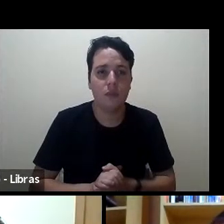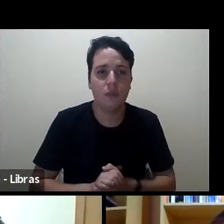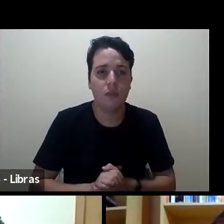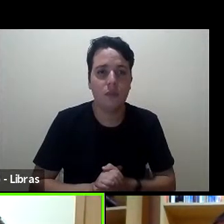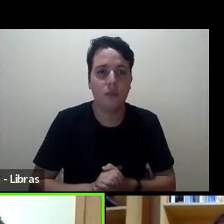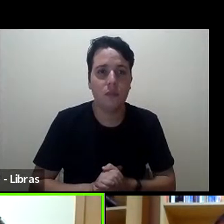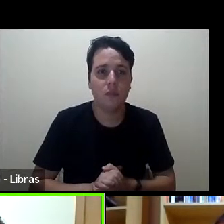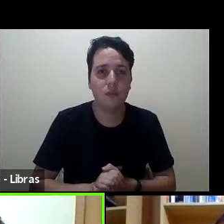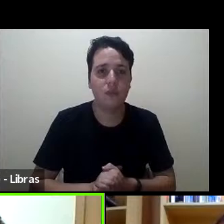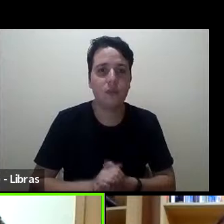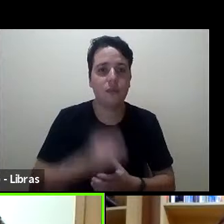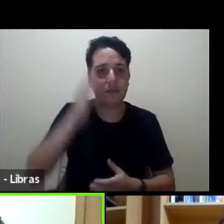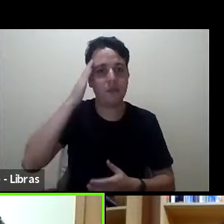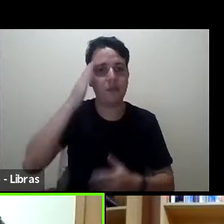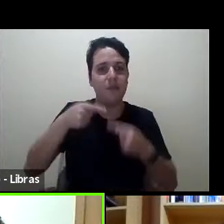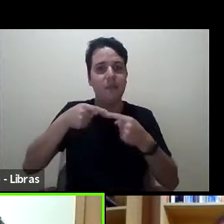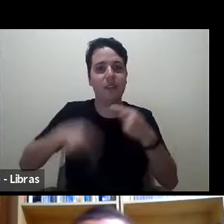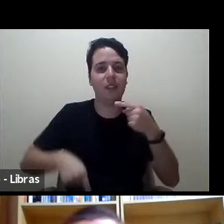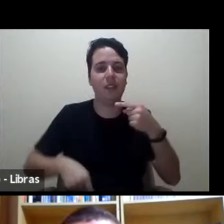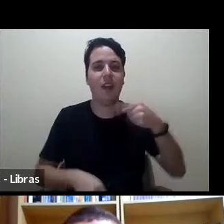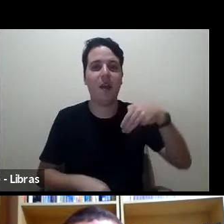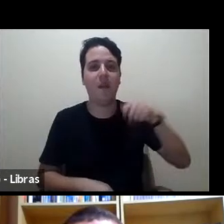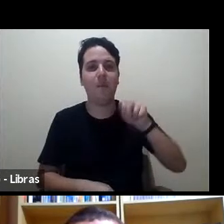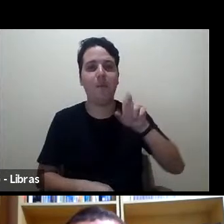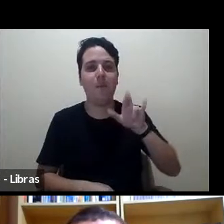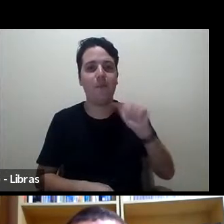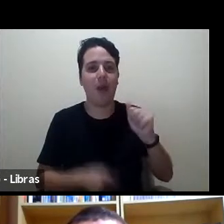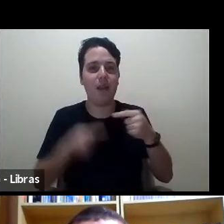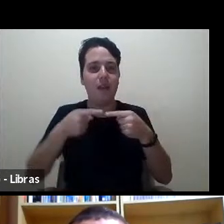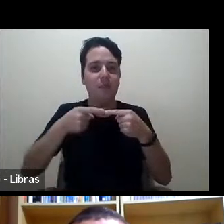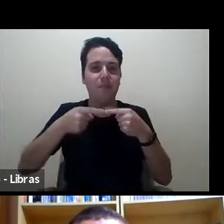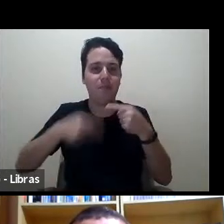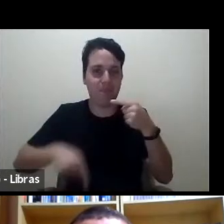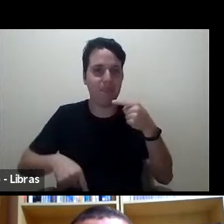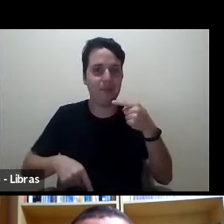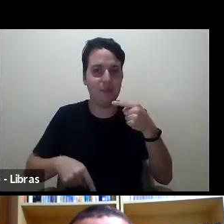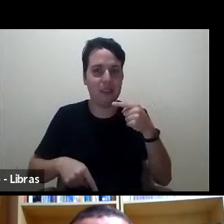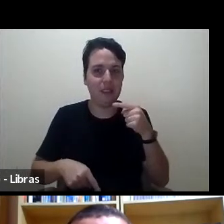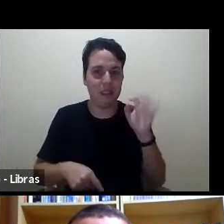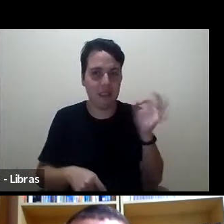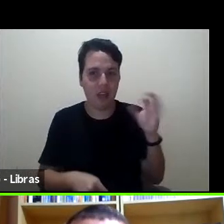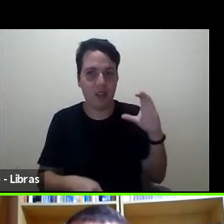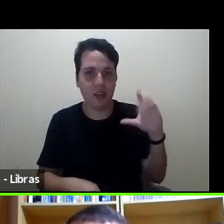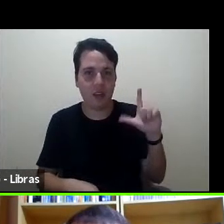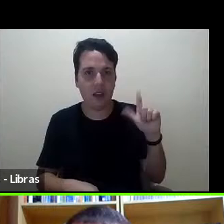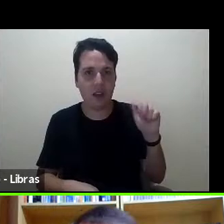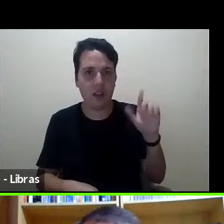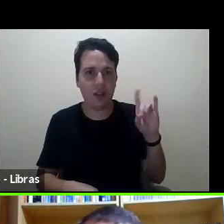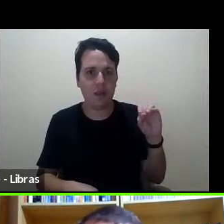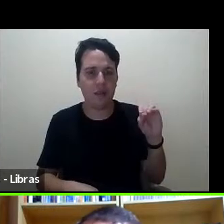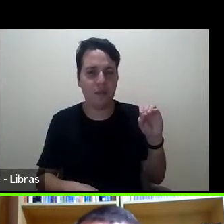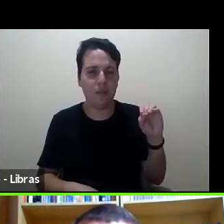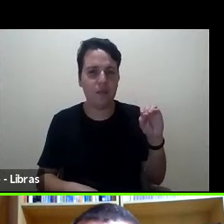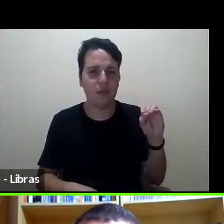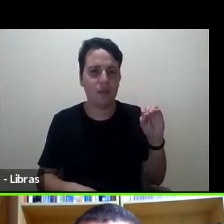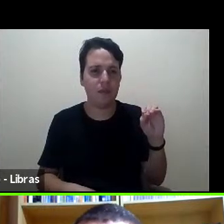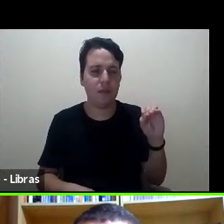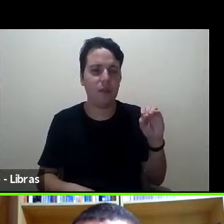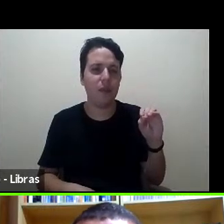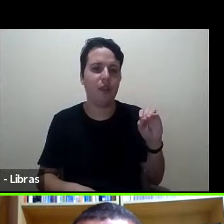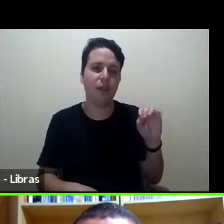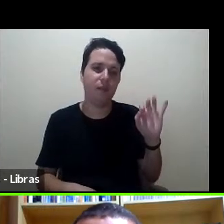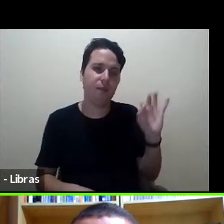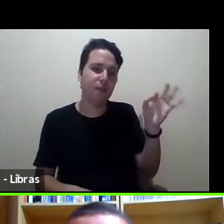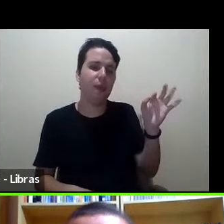Perdemos a Maria Beatriz temporariamente, ao menos, né, Cláudio? Exatamente, mas aí eu